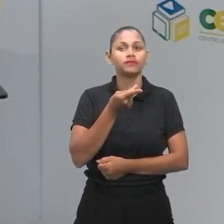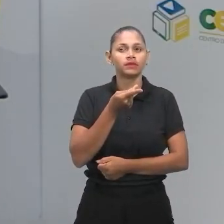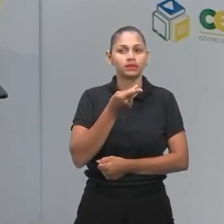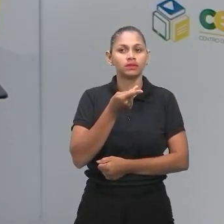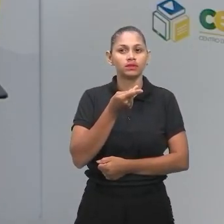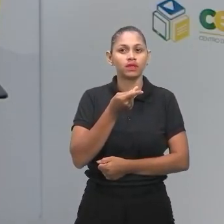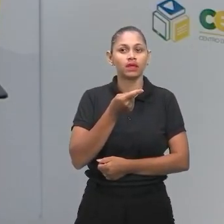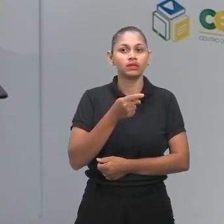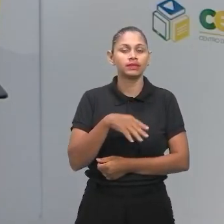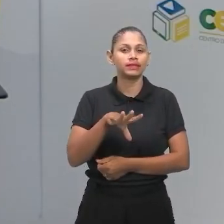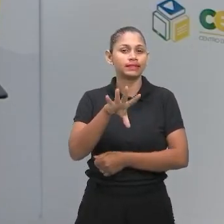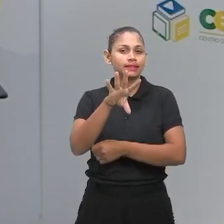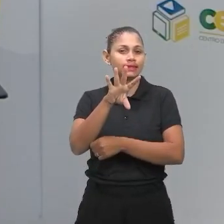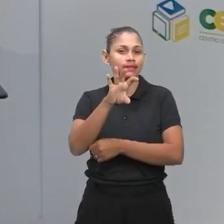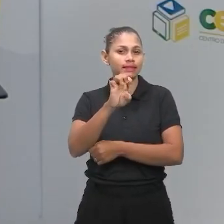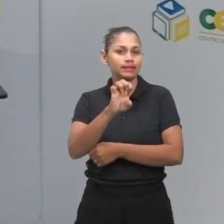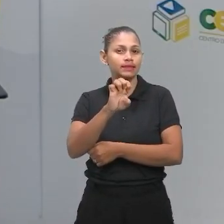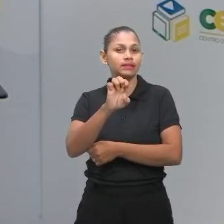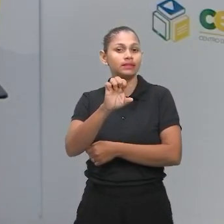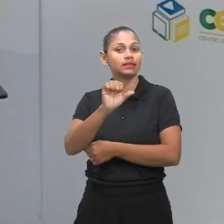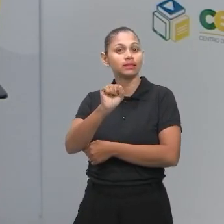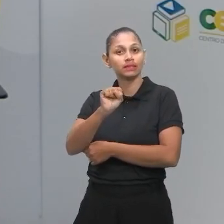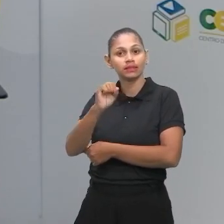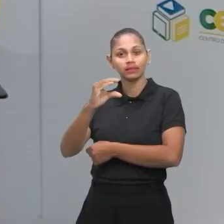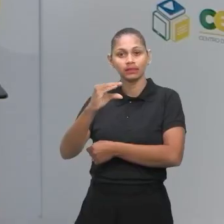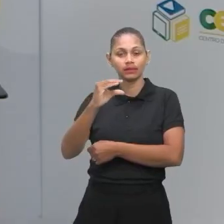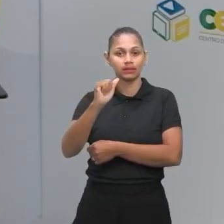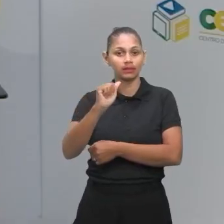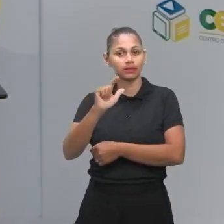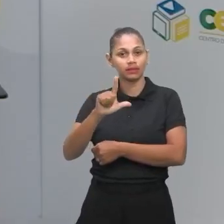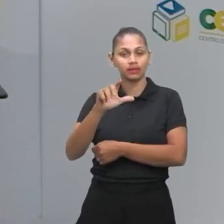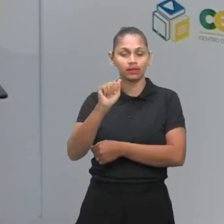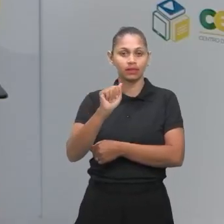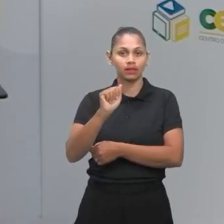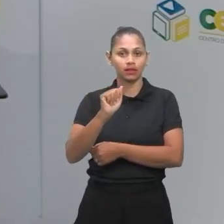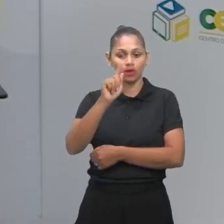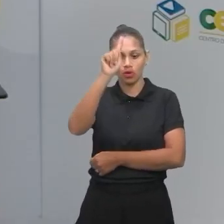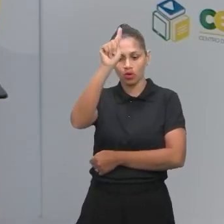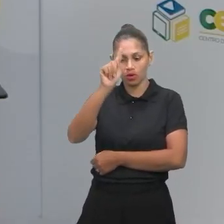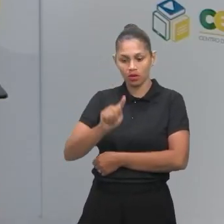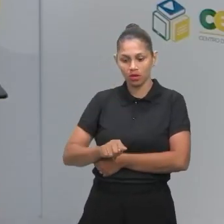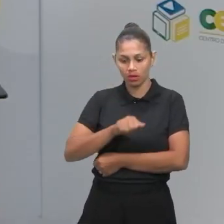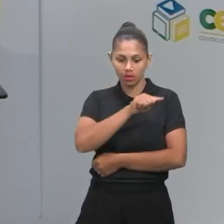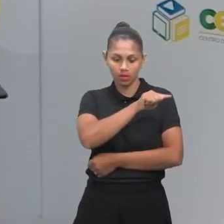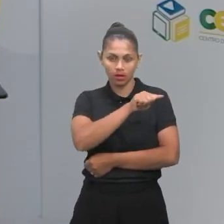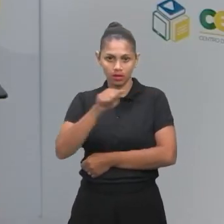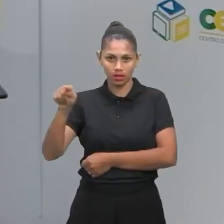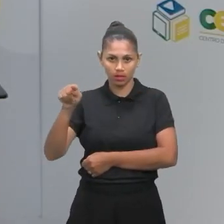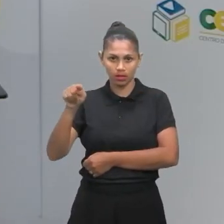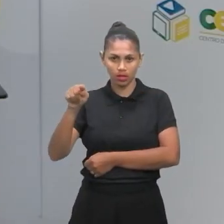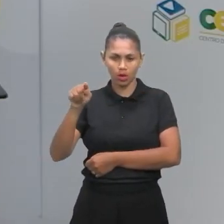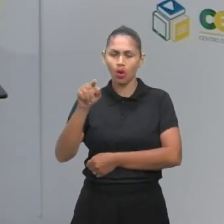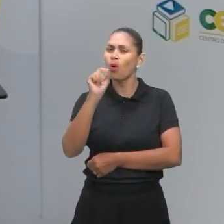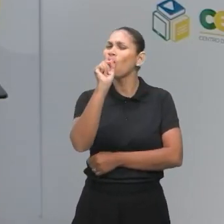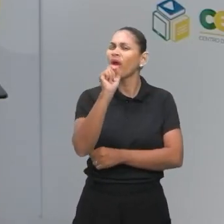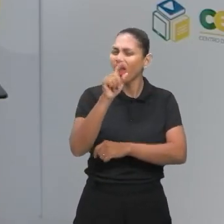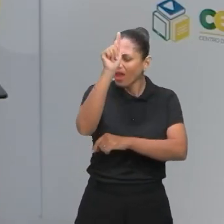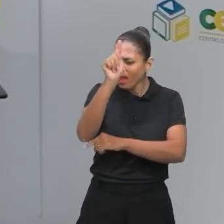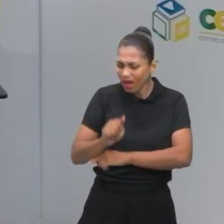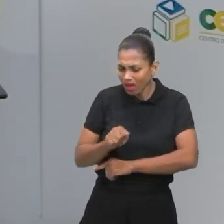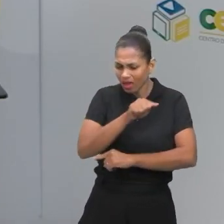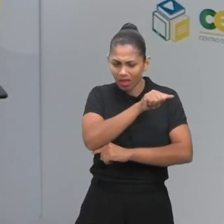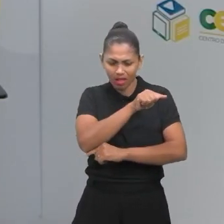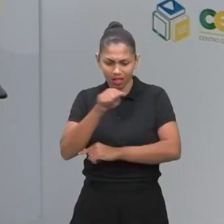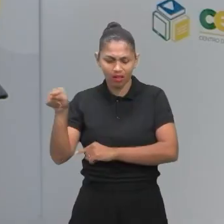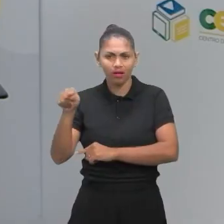é escala? Quem que já pegou o livro de geografia, viu lá o mapazinho e disse, ah, isso aqui é uma escala, né? O que é escala? Escala